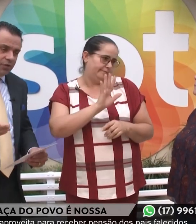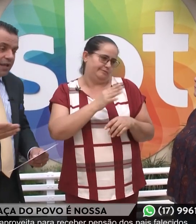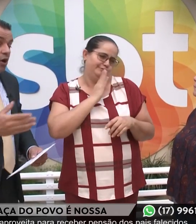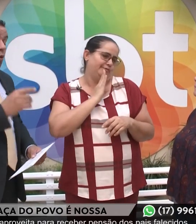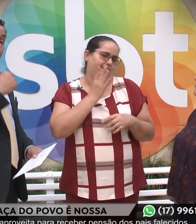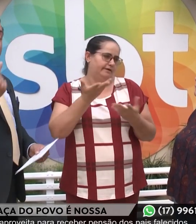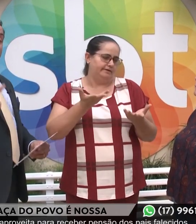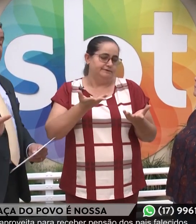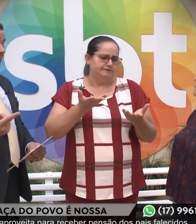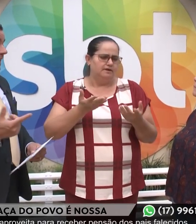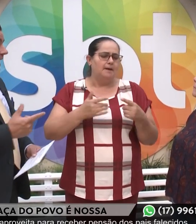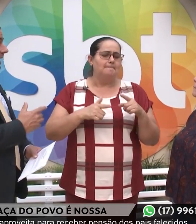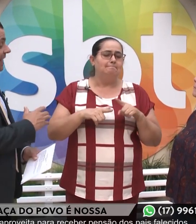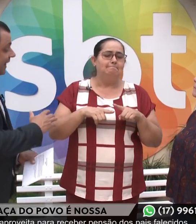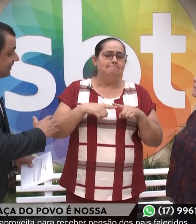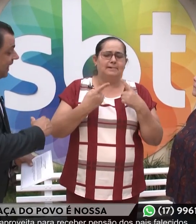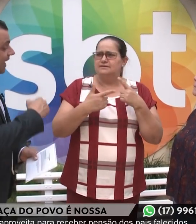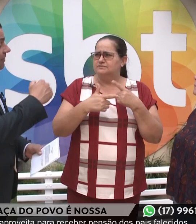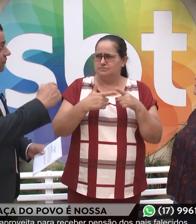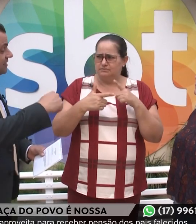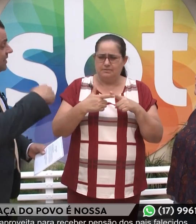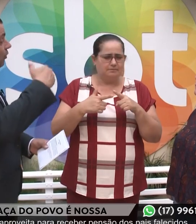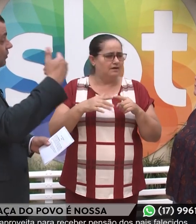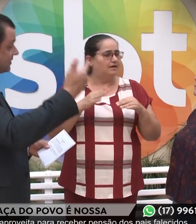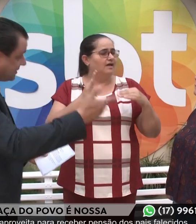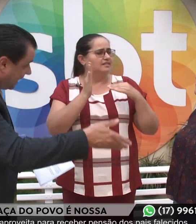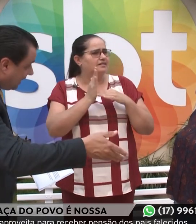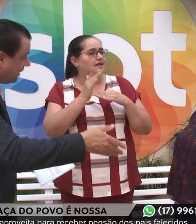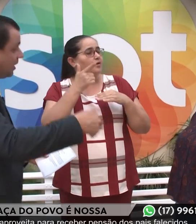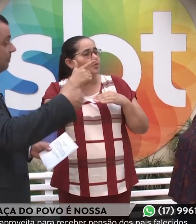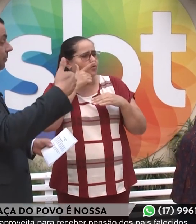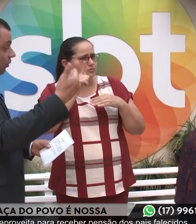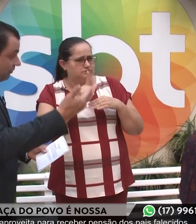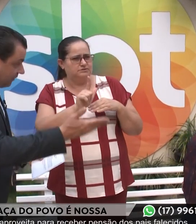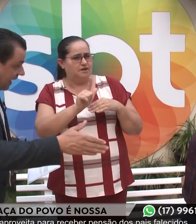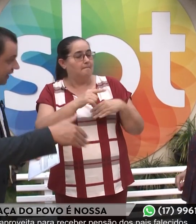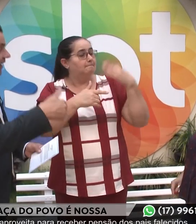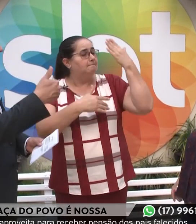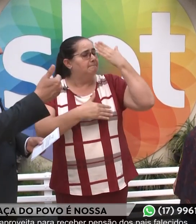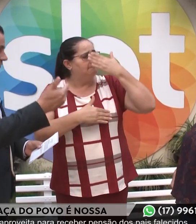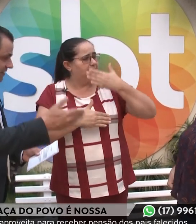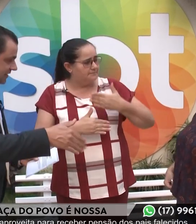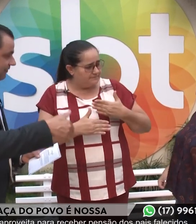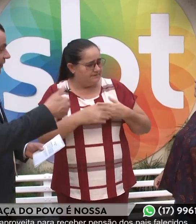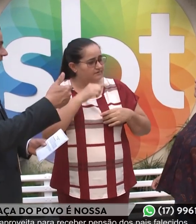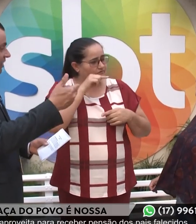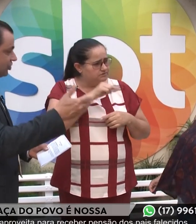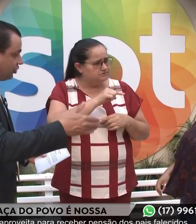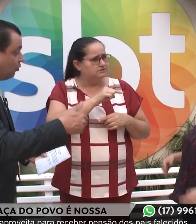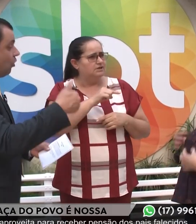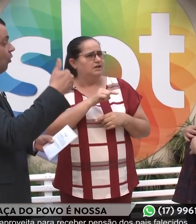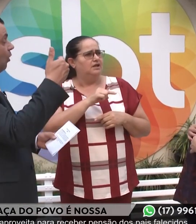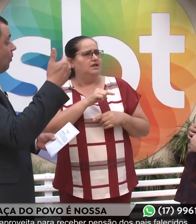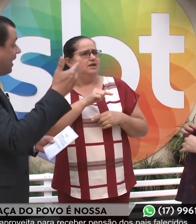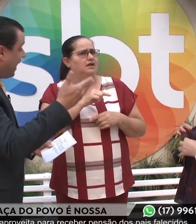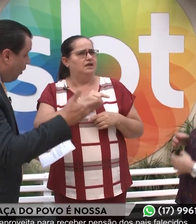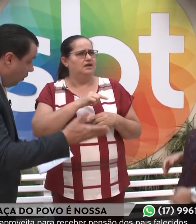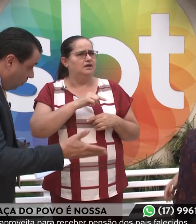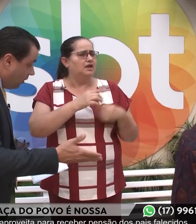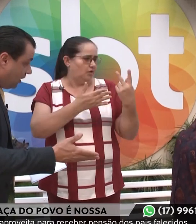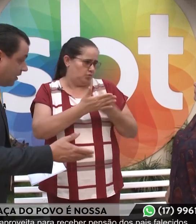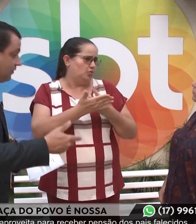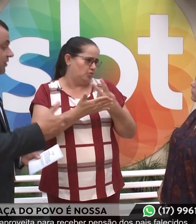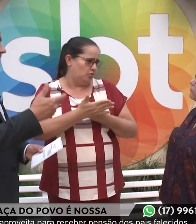discernimento. O problema é que, até que você consegue provar que você foi agil com